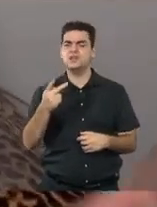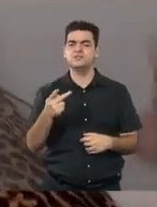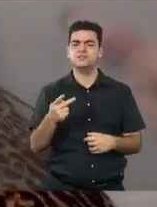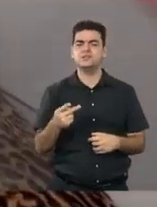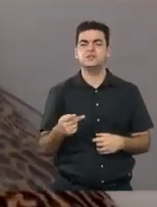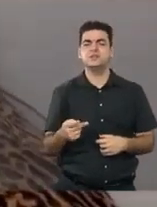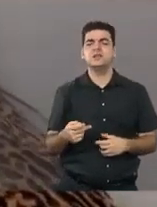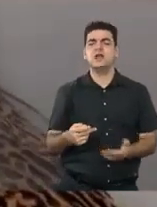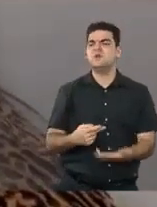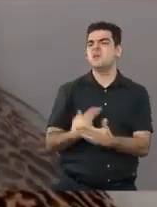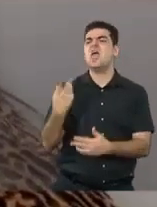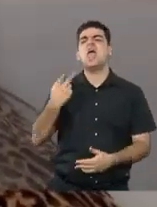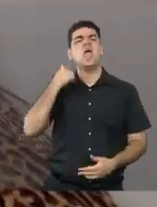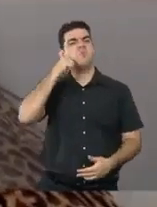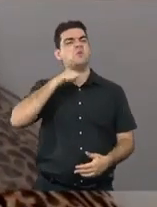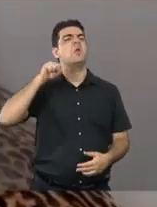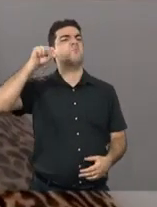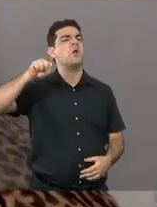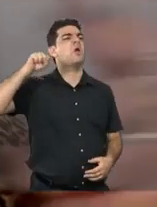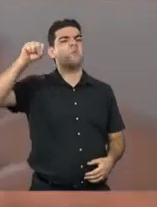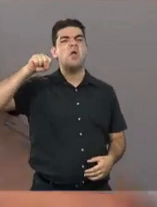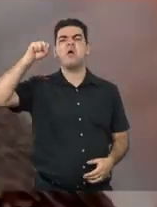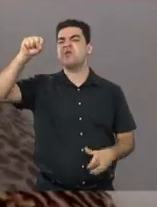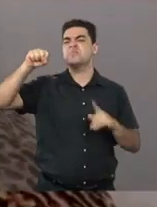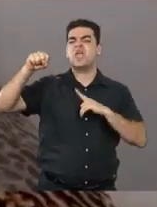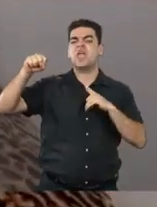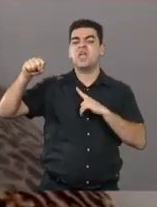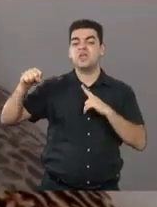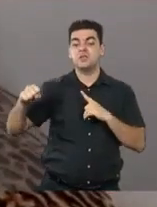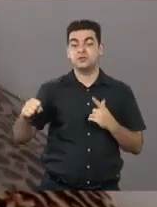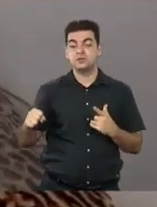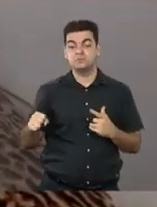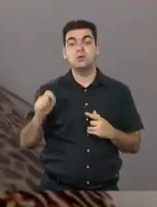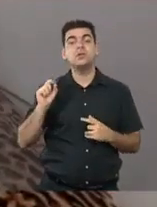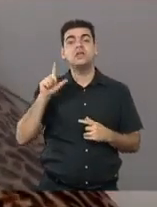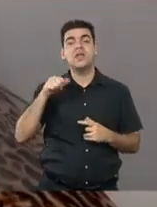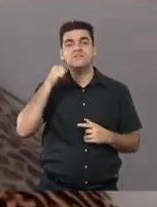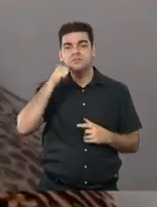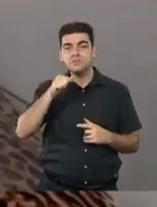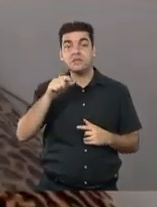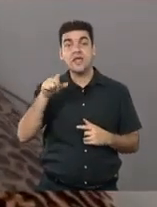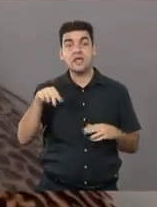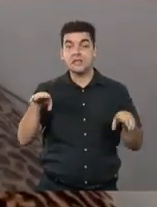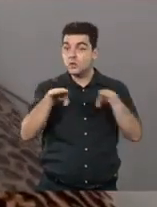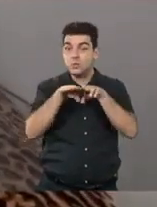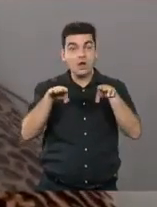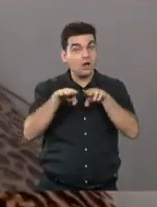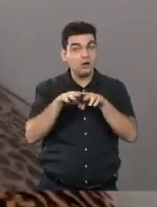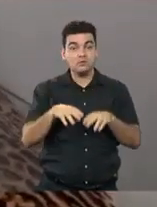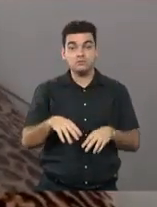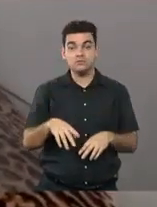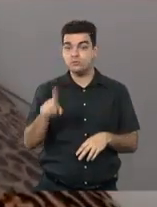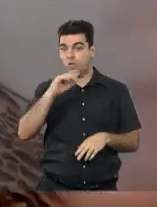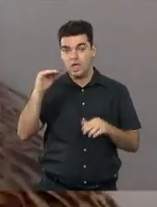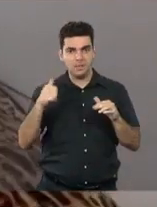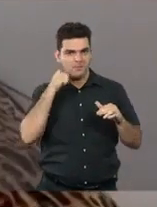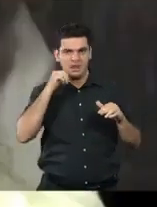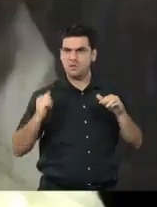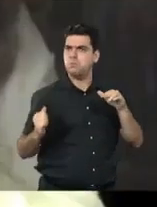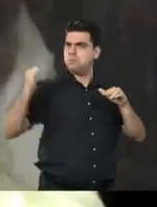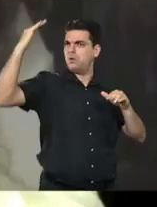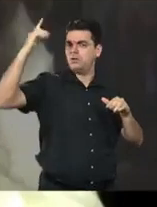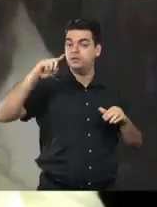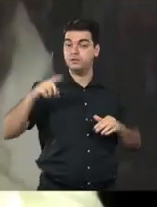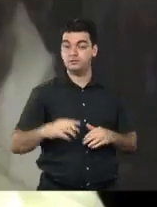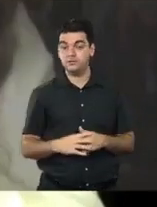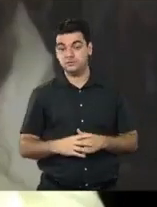feminista, ninguém sabe que feminismo, feminista, é ter igualdade entre homem e mulher. Eu não quero, não entendo quem não quer isso. Luiz,